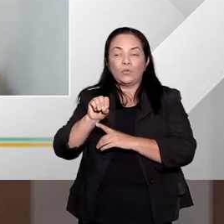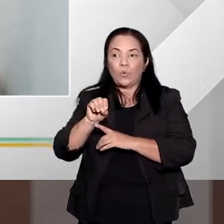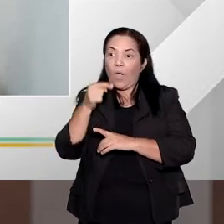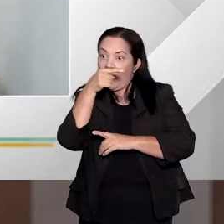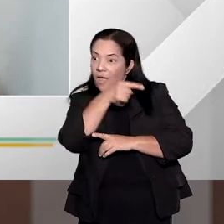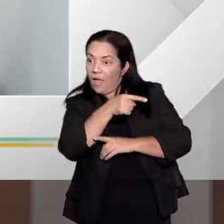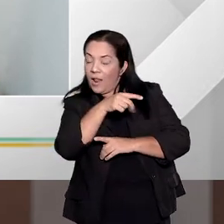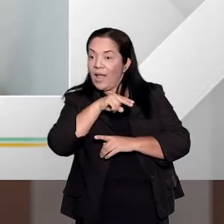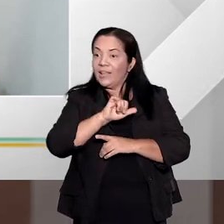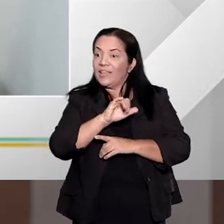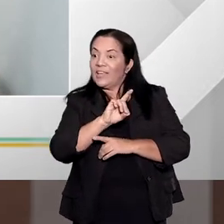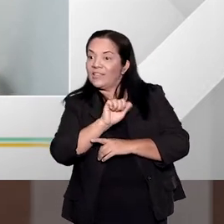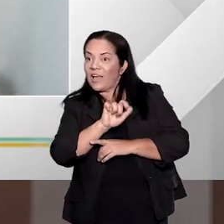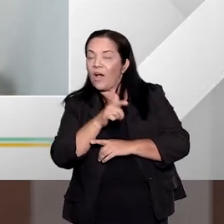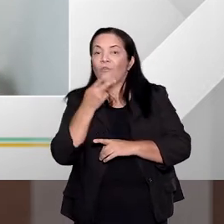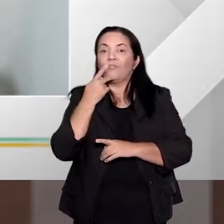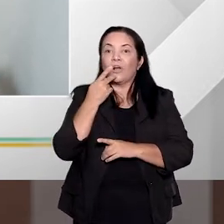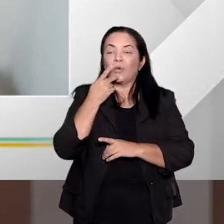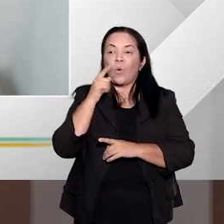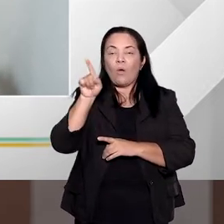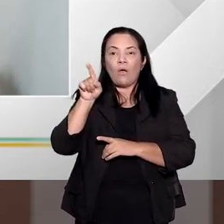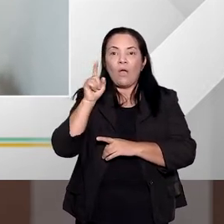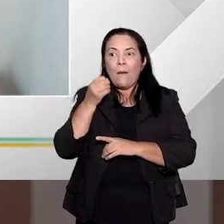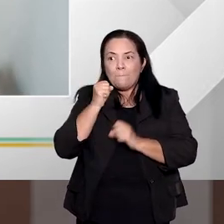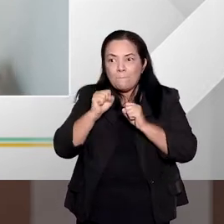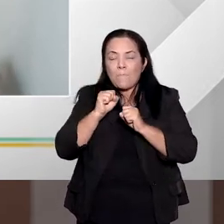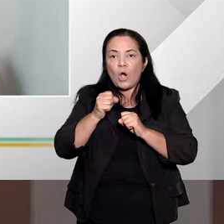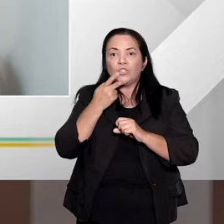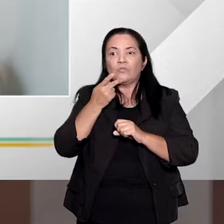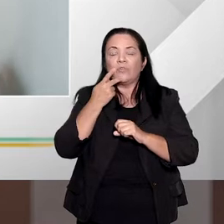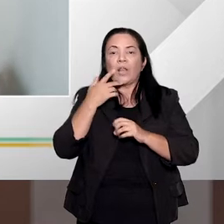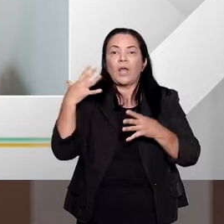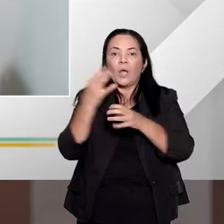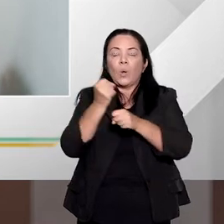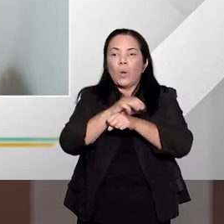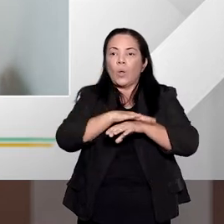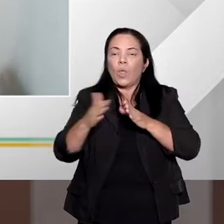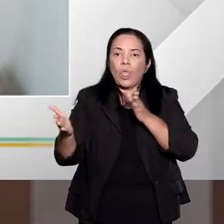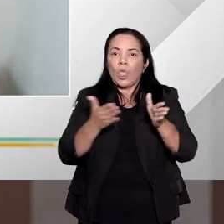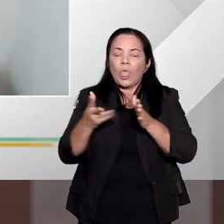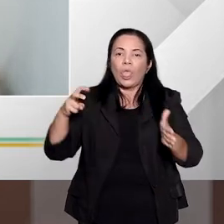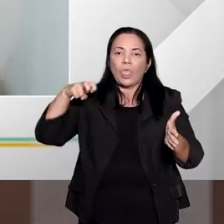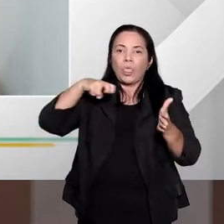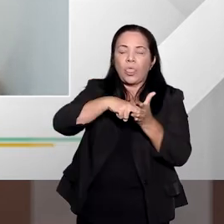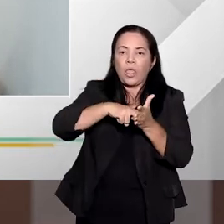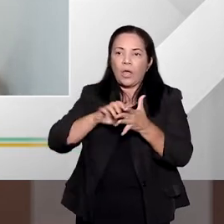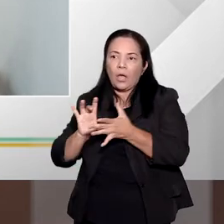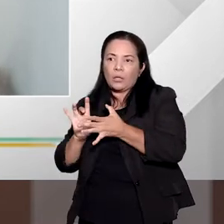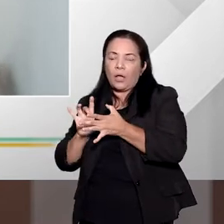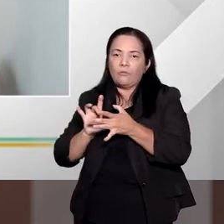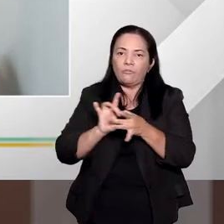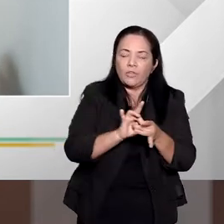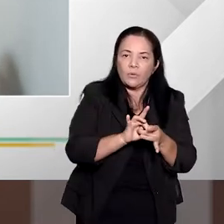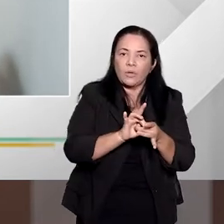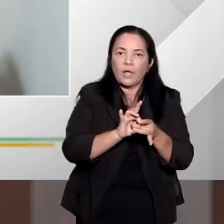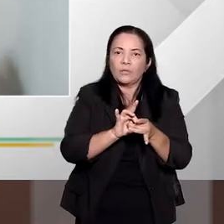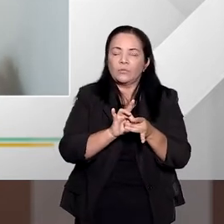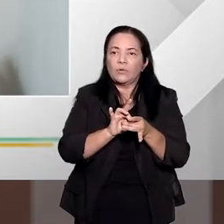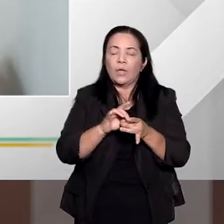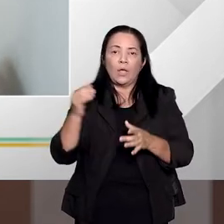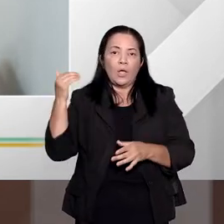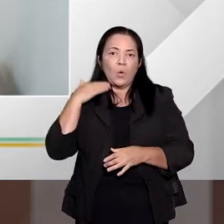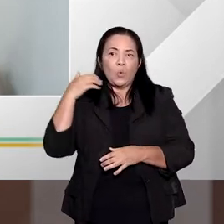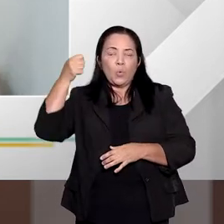falou e antecipou, é certo então afirmar que a dosimetria é ato discricionário vinculado, ou seja, por mais que o